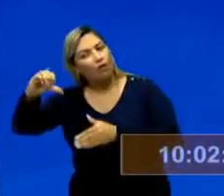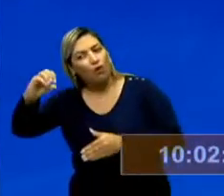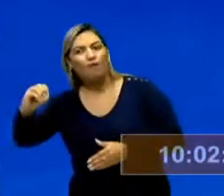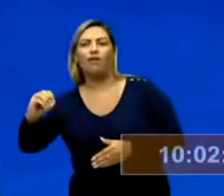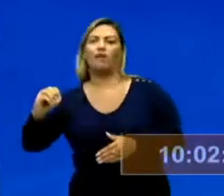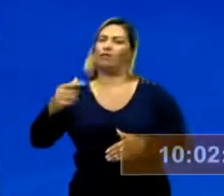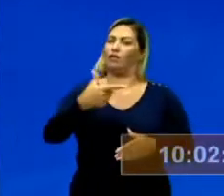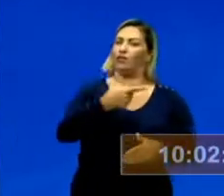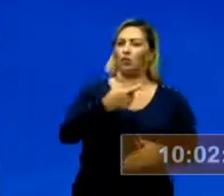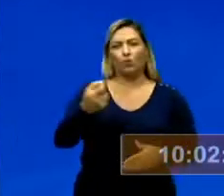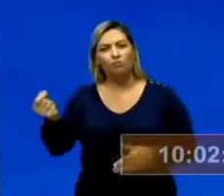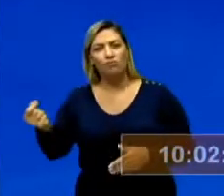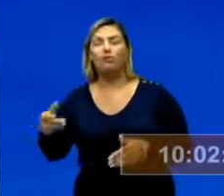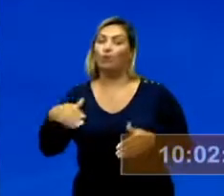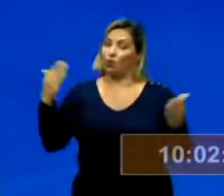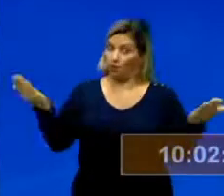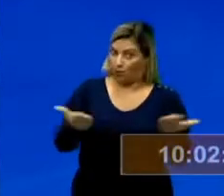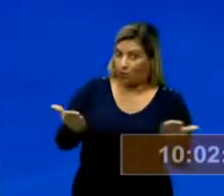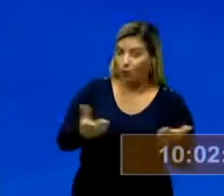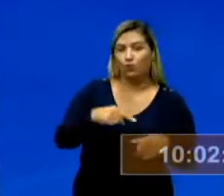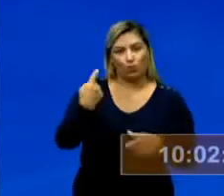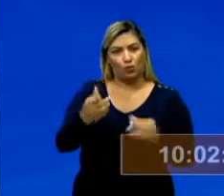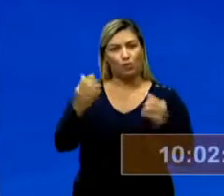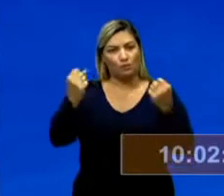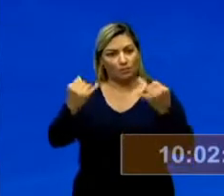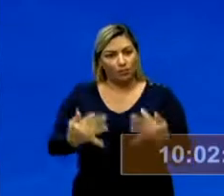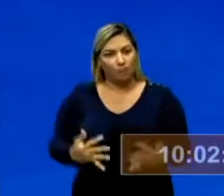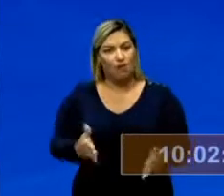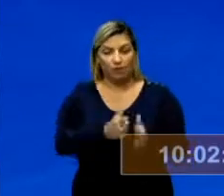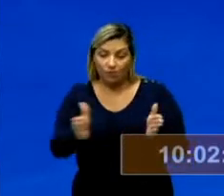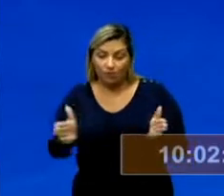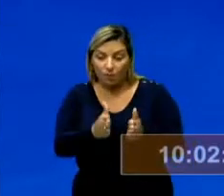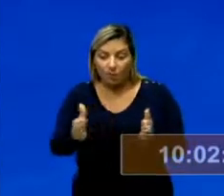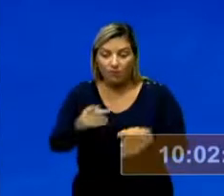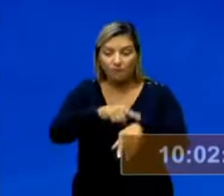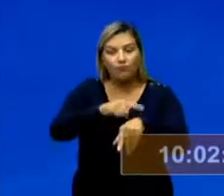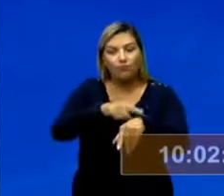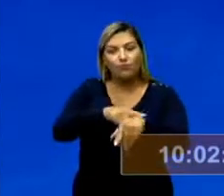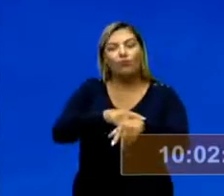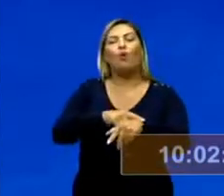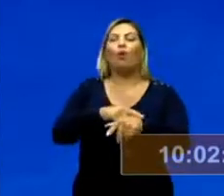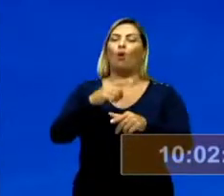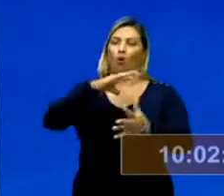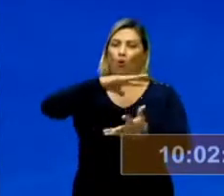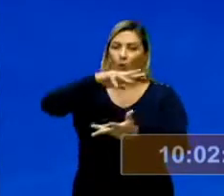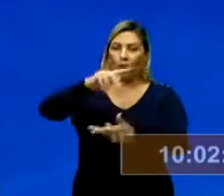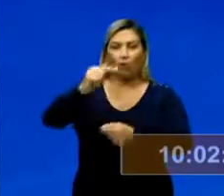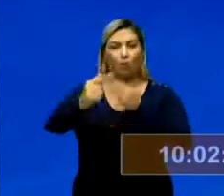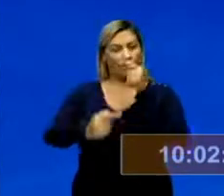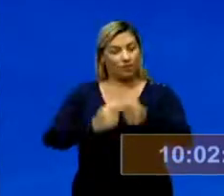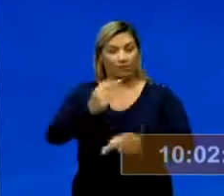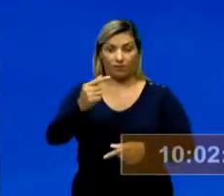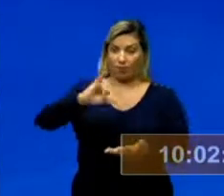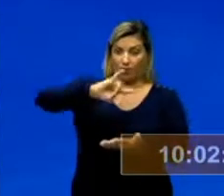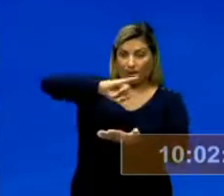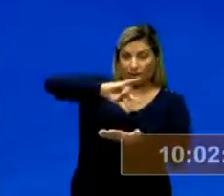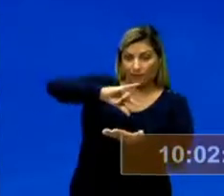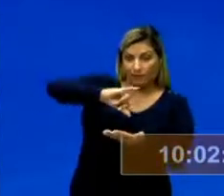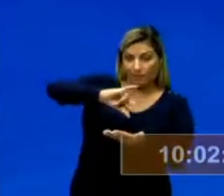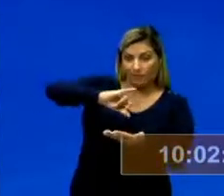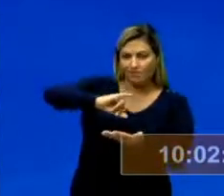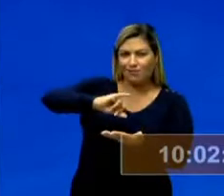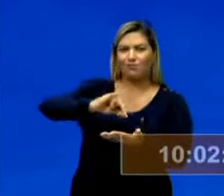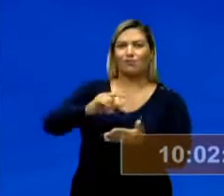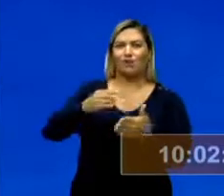anos 2000. E hoje nós vivemos a era da globalização, que é a era da globalização do capitalismo. Quer dizer,